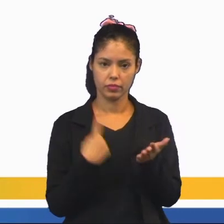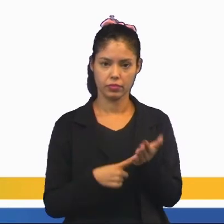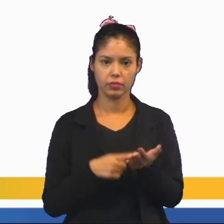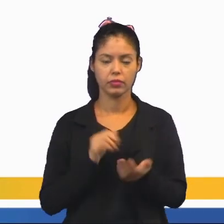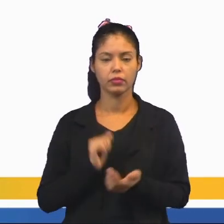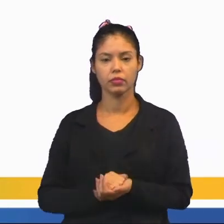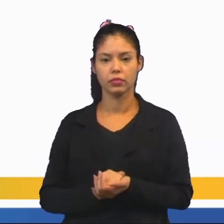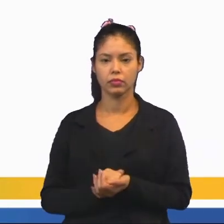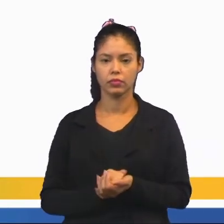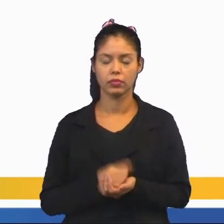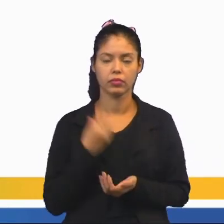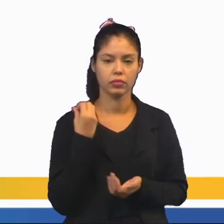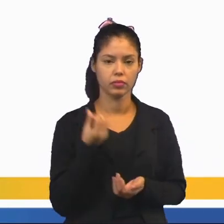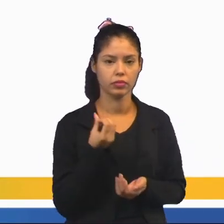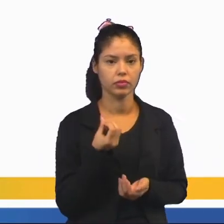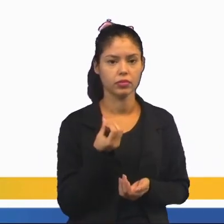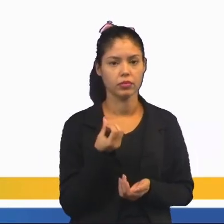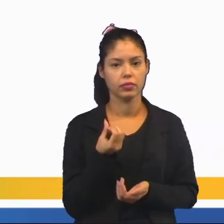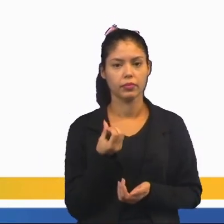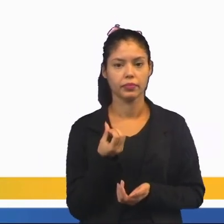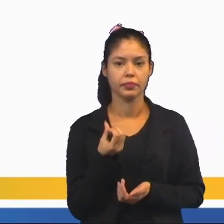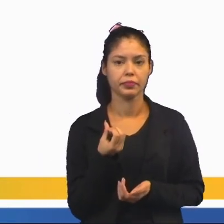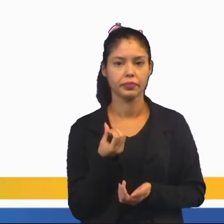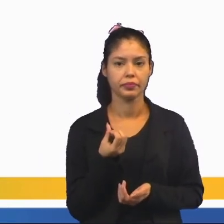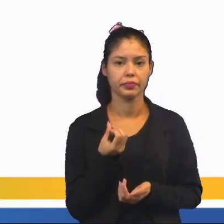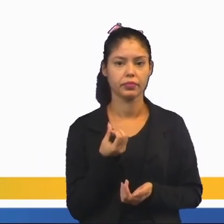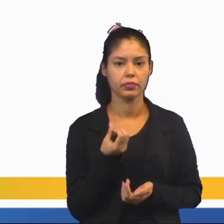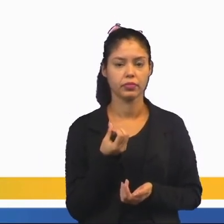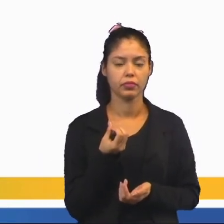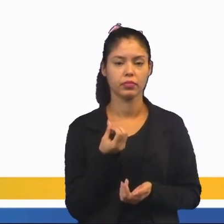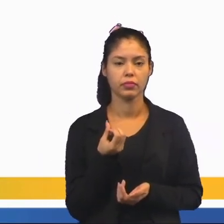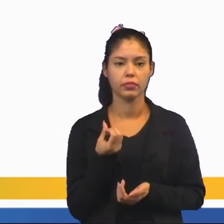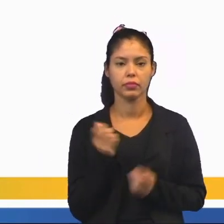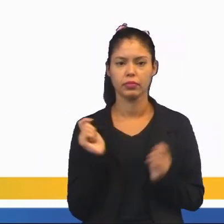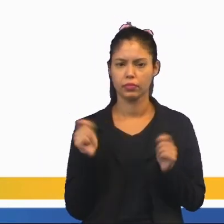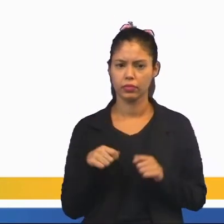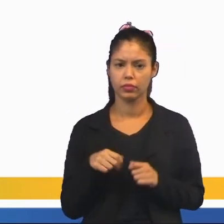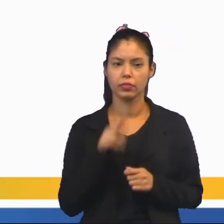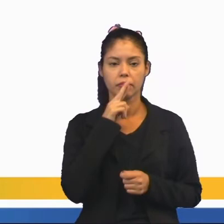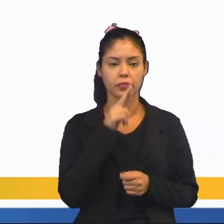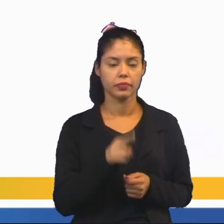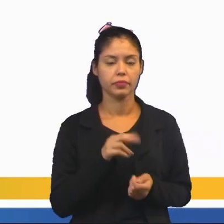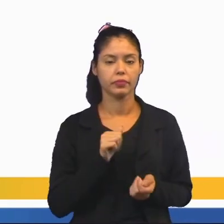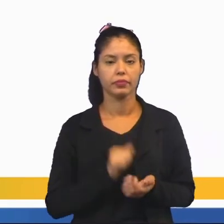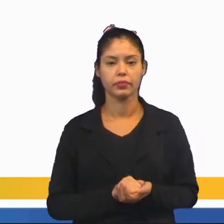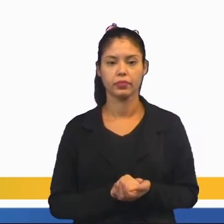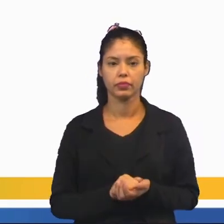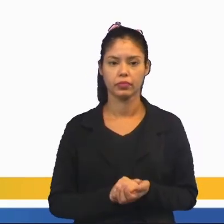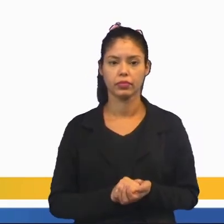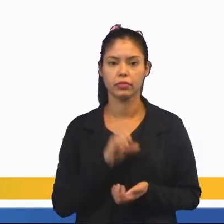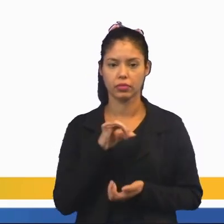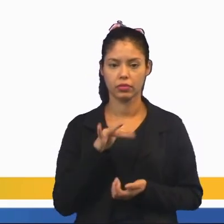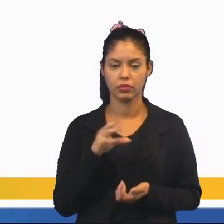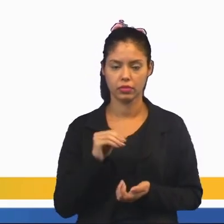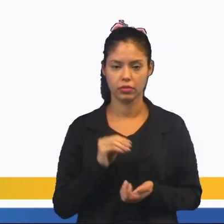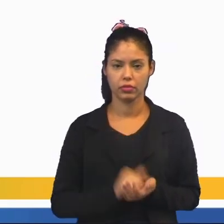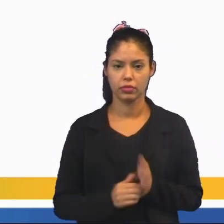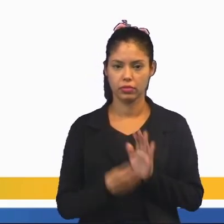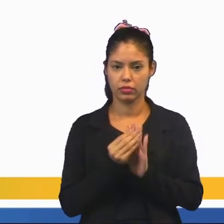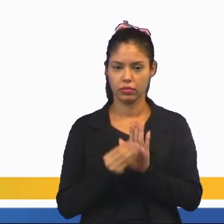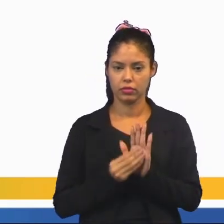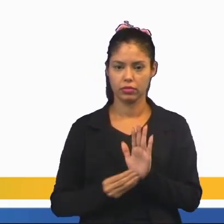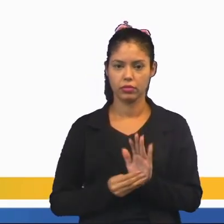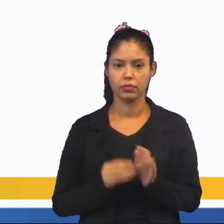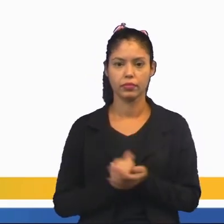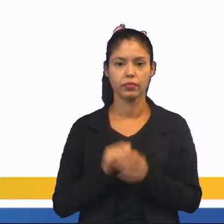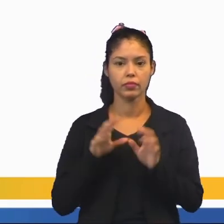da moeda, né? A combinação a ser seis possibilidades de resultado do